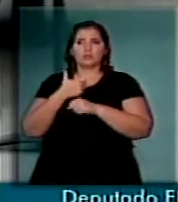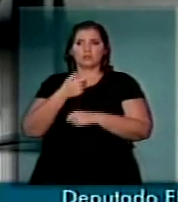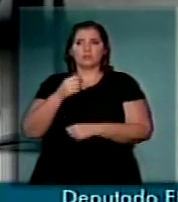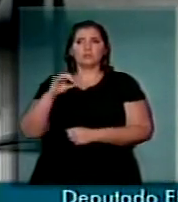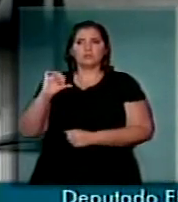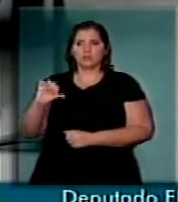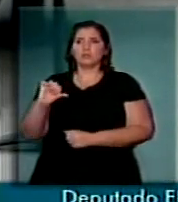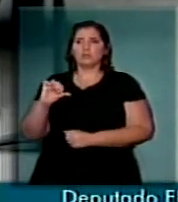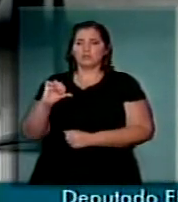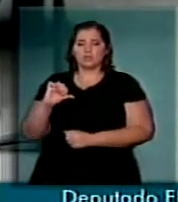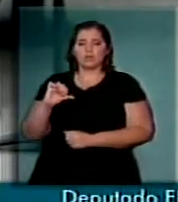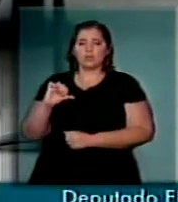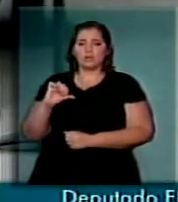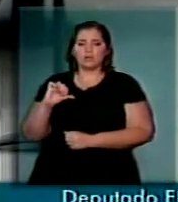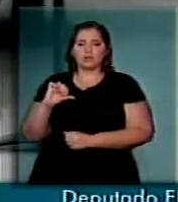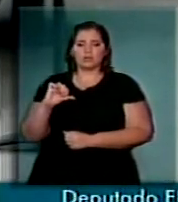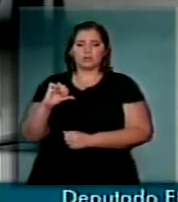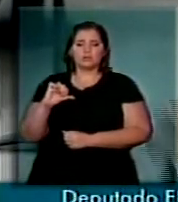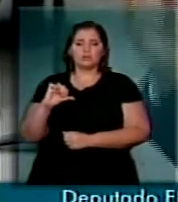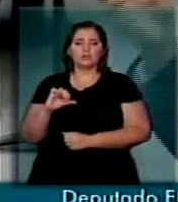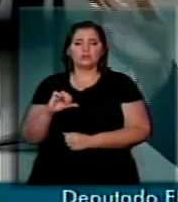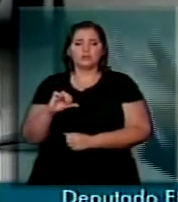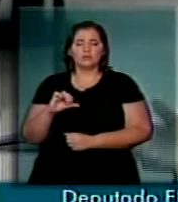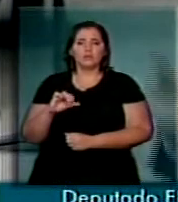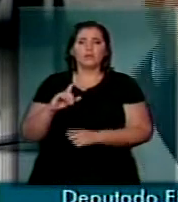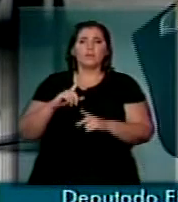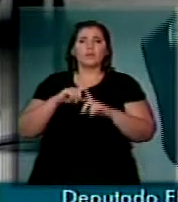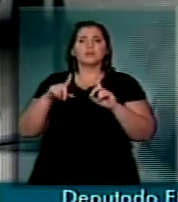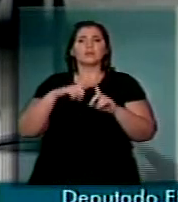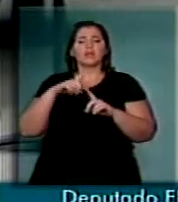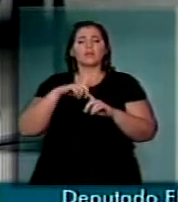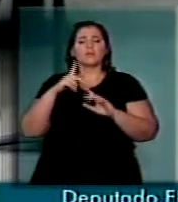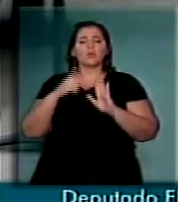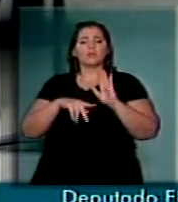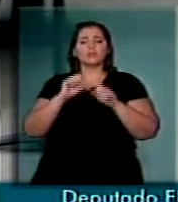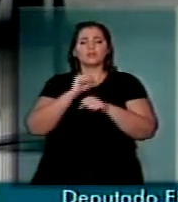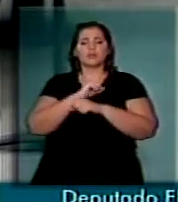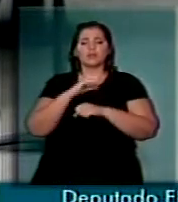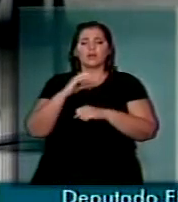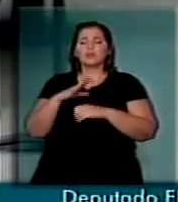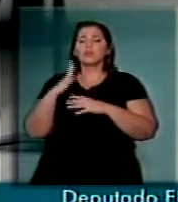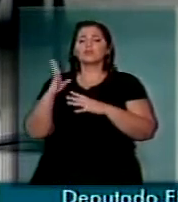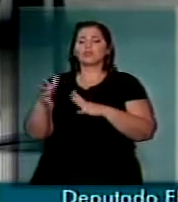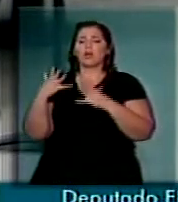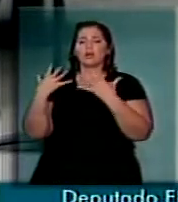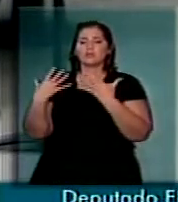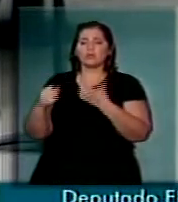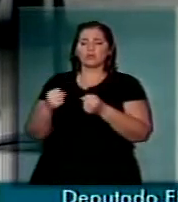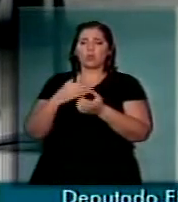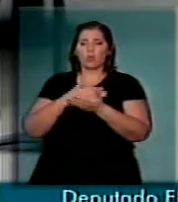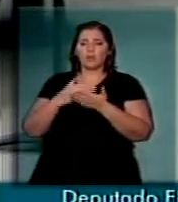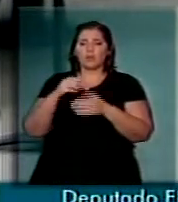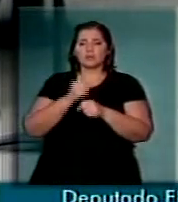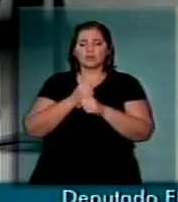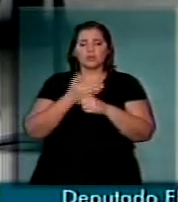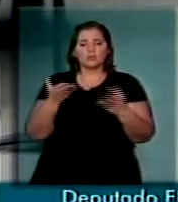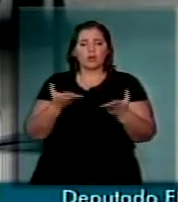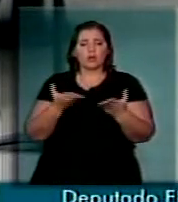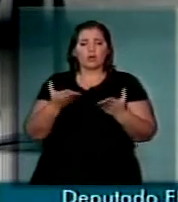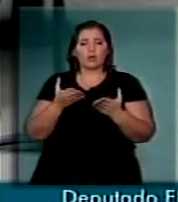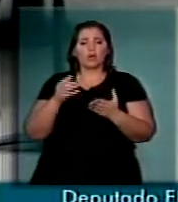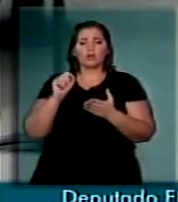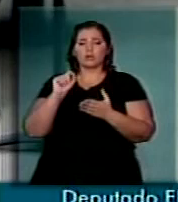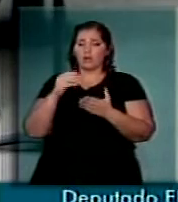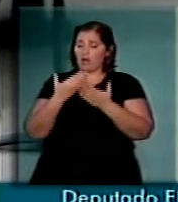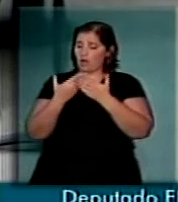brasileiro no primeiro dia 8 após o Carnaval. Quer dizer que Santa Catarina já adotou, a partir deste ano, as aulas